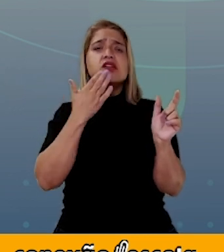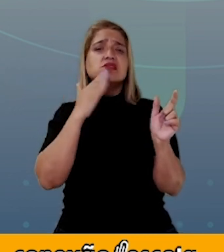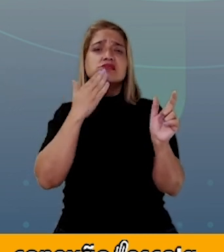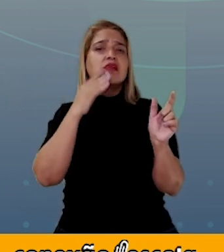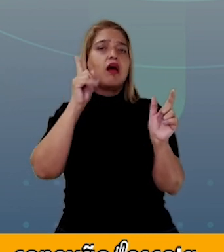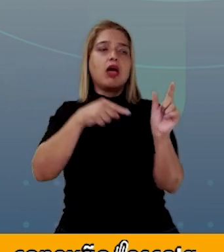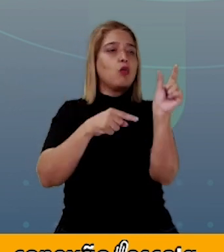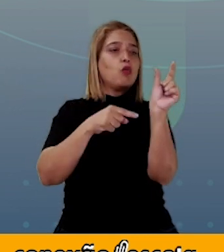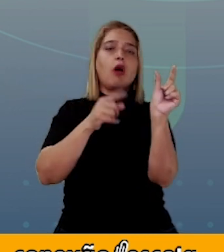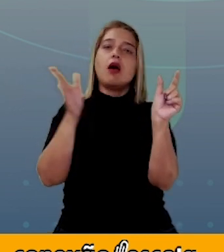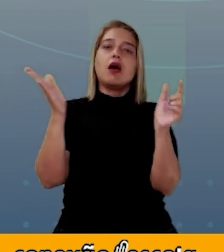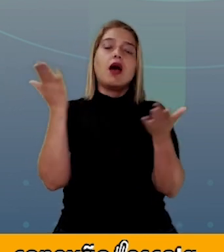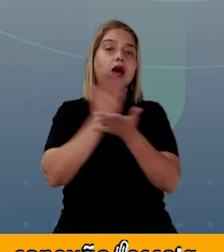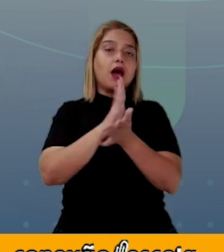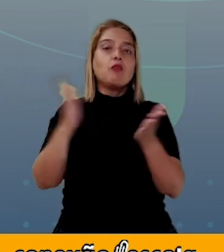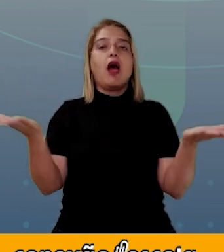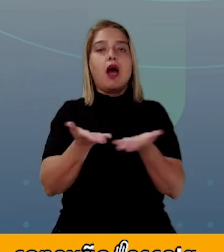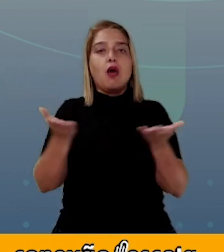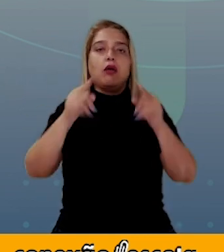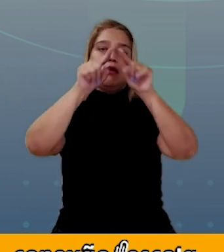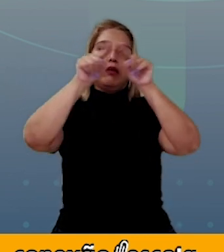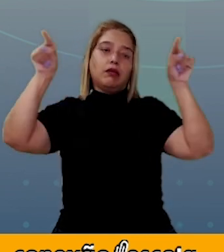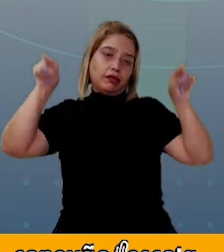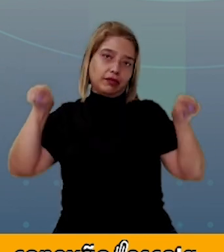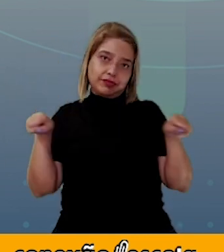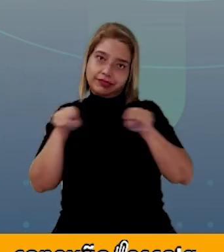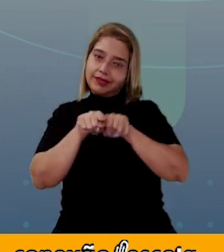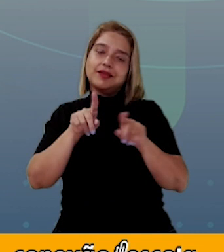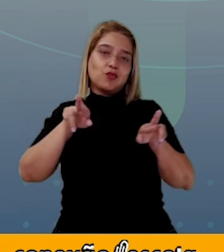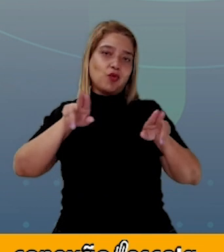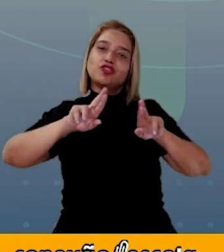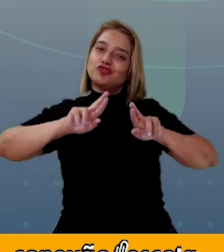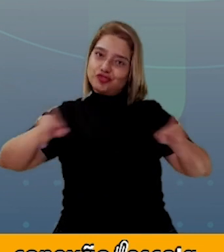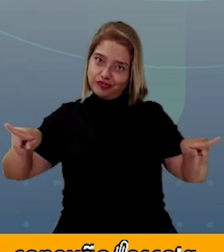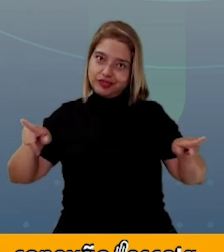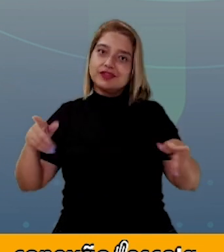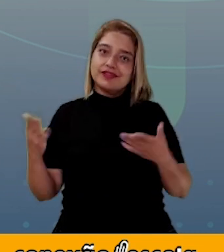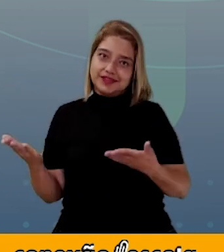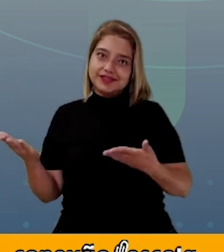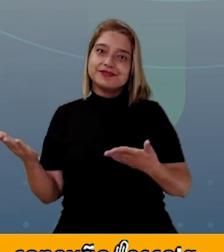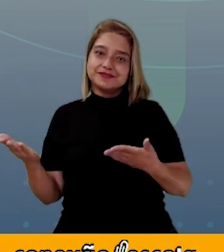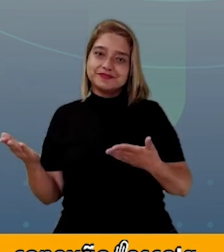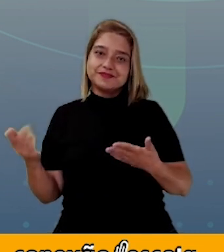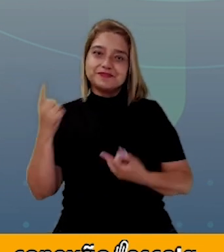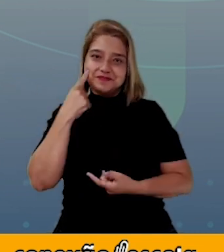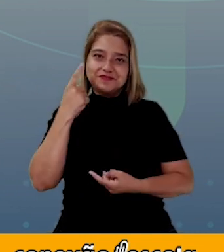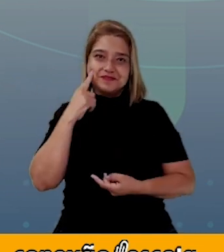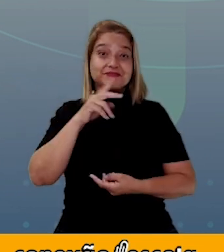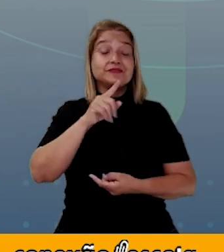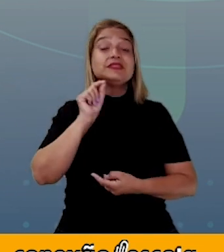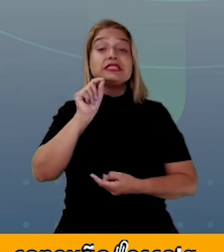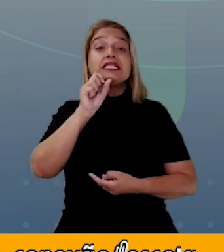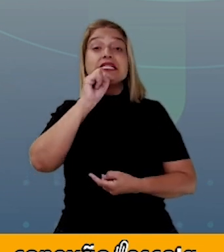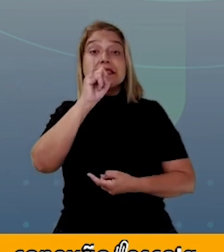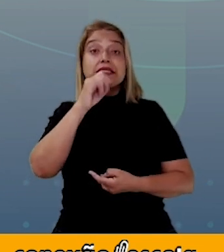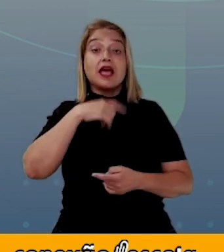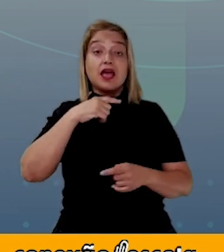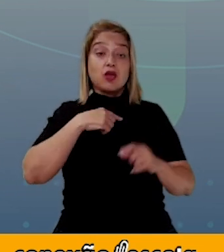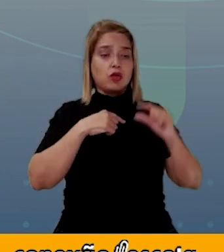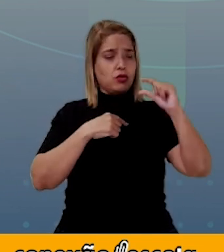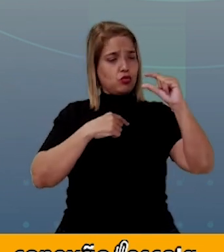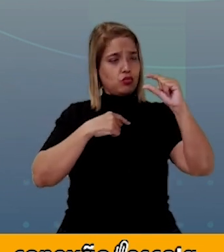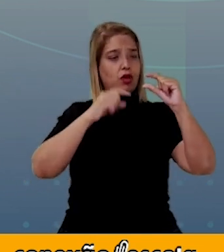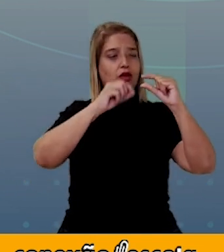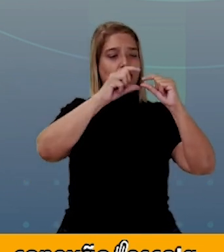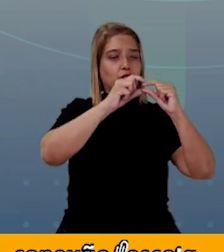a ser um retângulo. Não são iguais mais. Veja a diferença. Aqui eu tenho